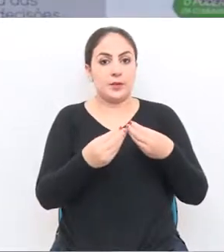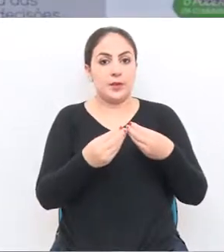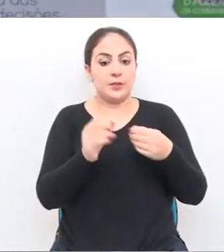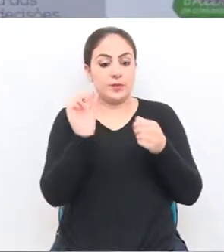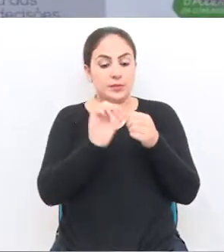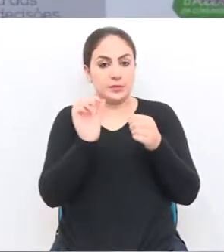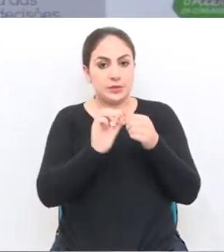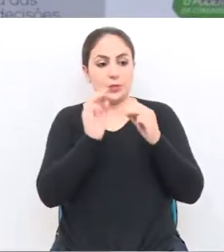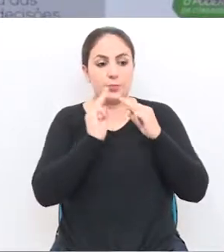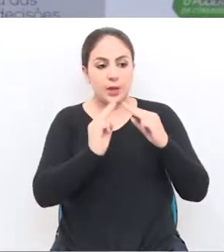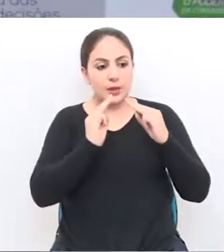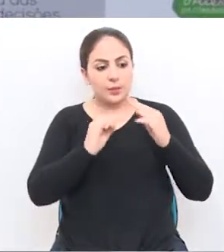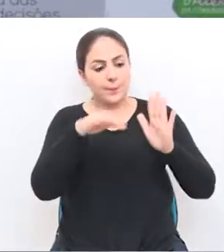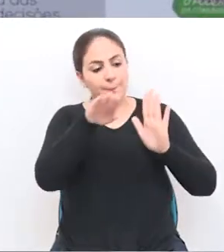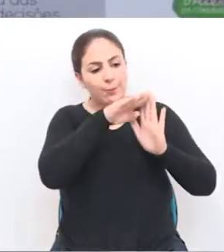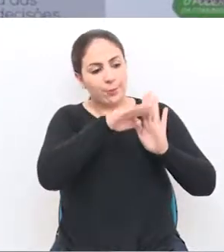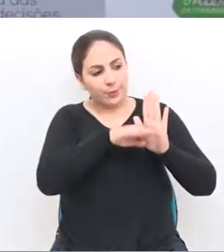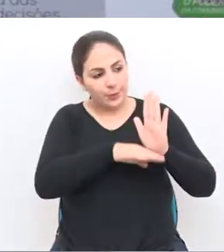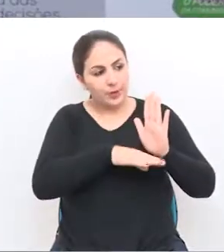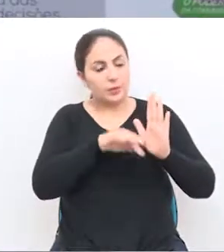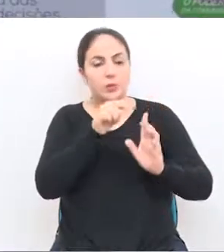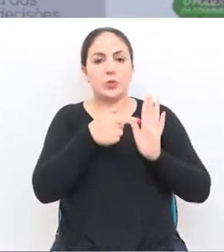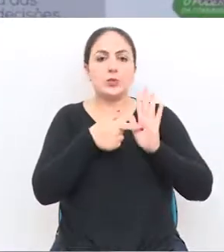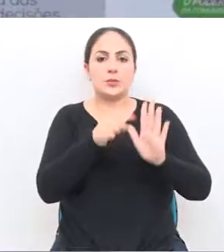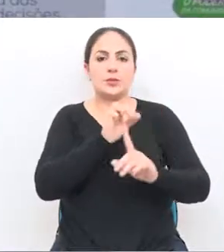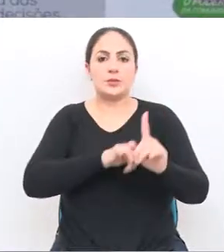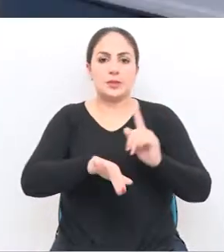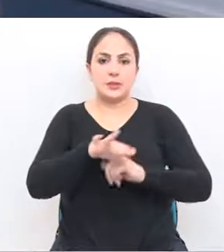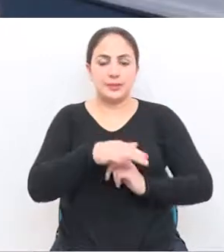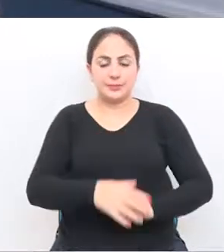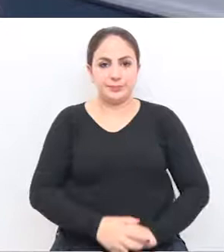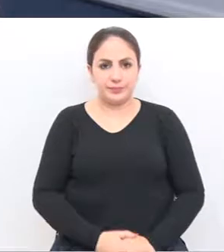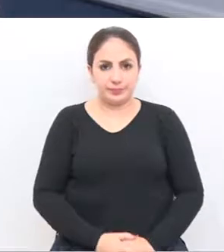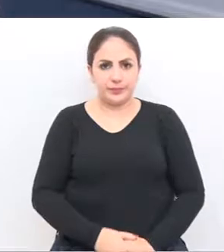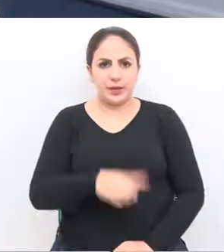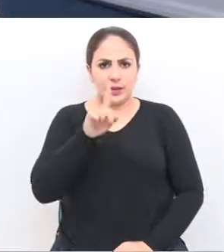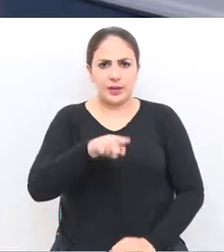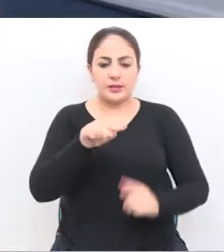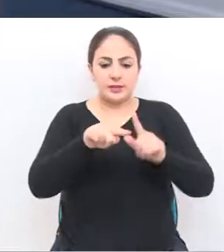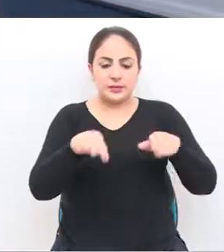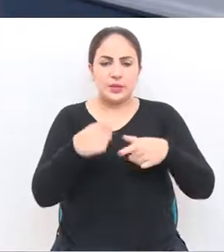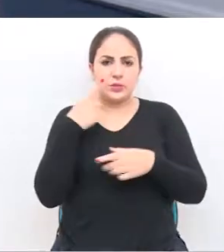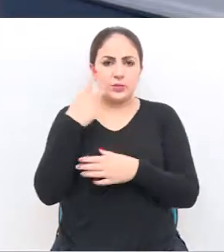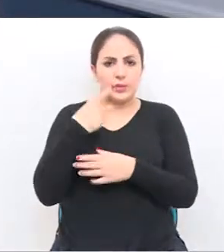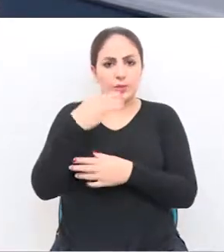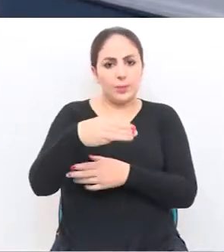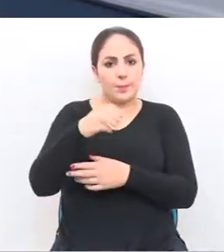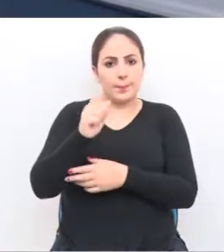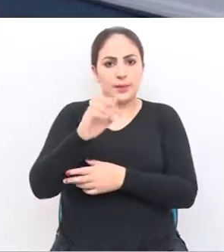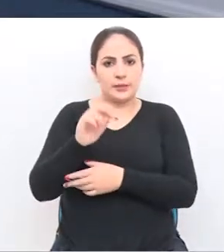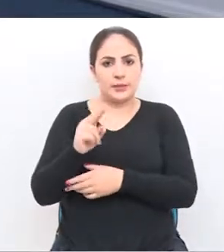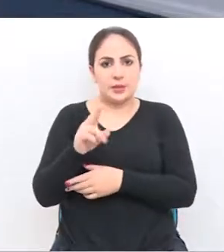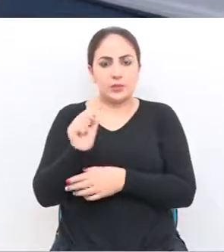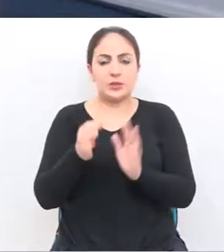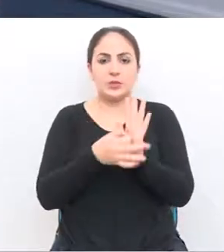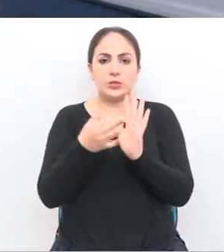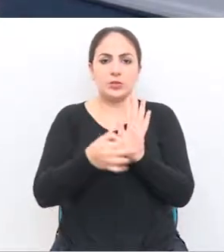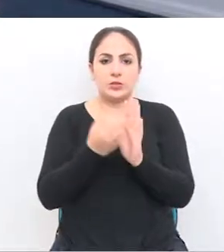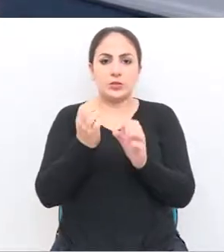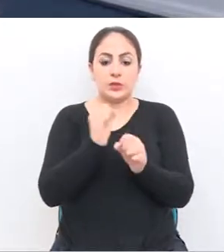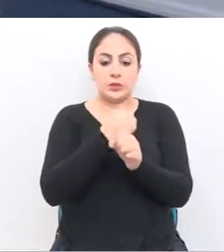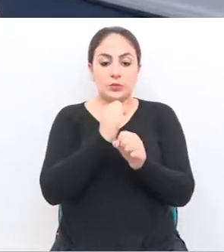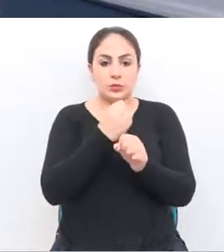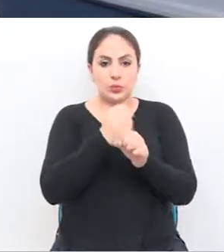cumprindo as metas que ele mesmo apresentou para a sociedade. É do gabinete do vereador Matheus Vesp, a sugestão de